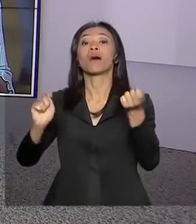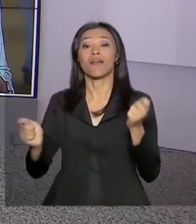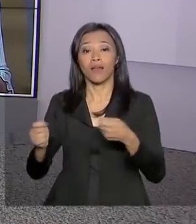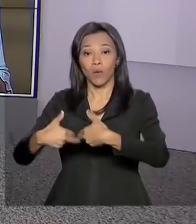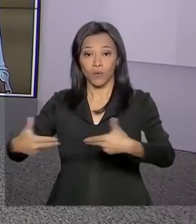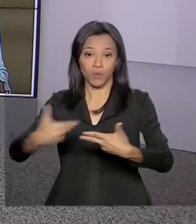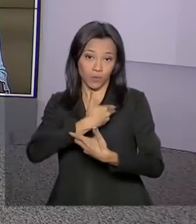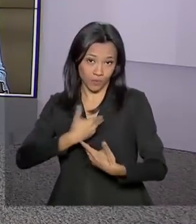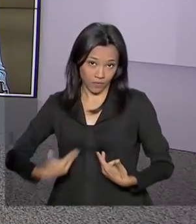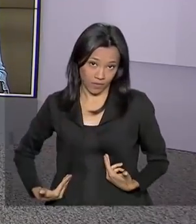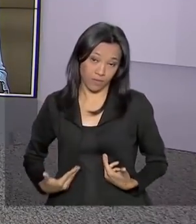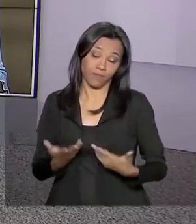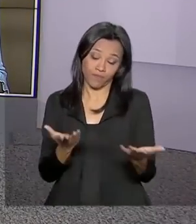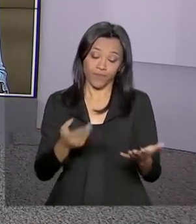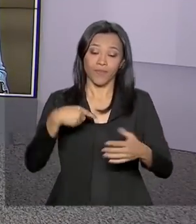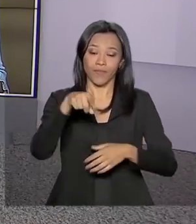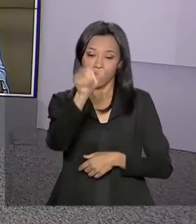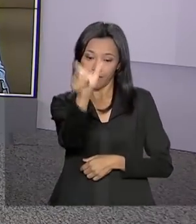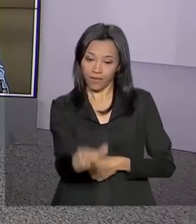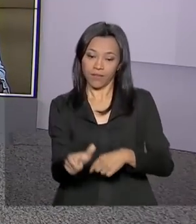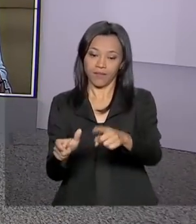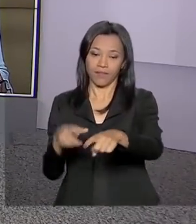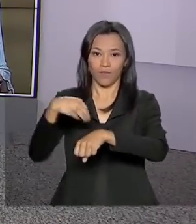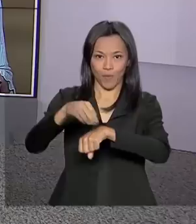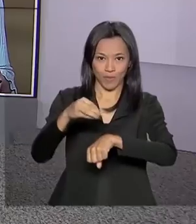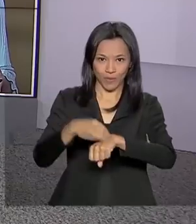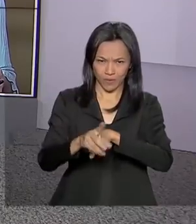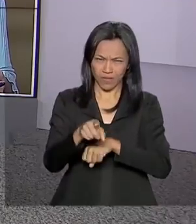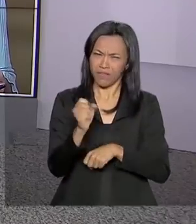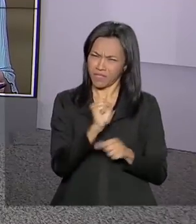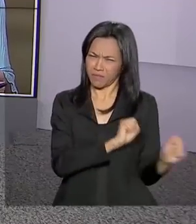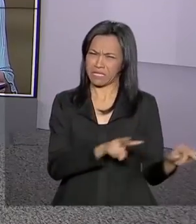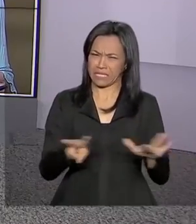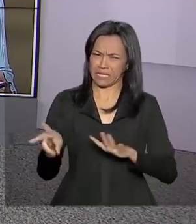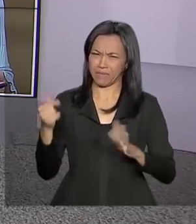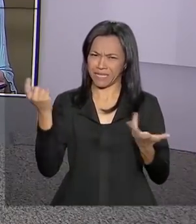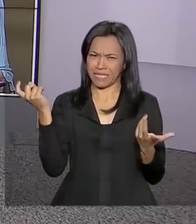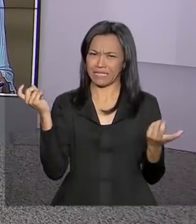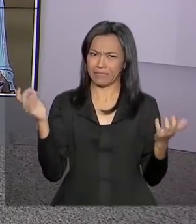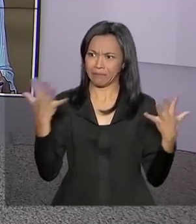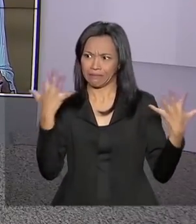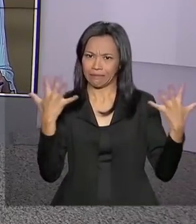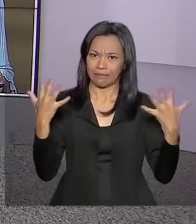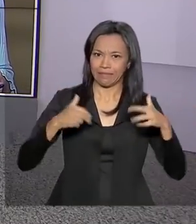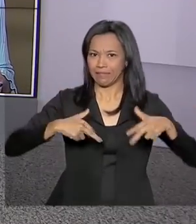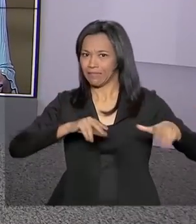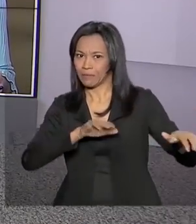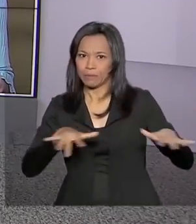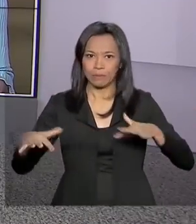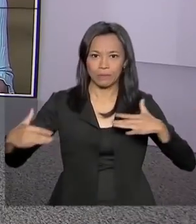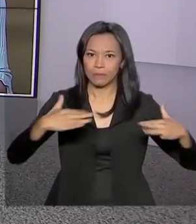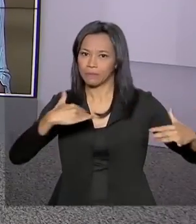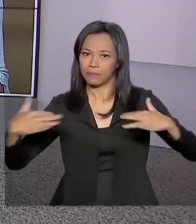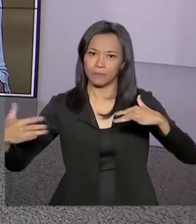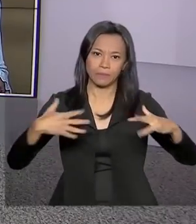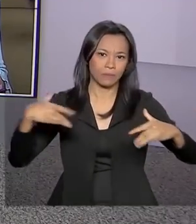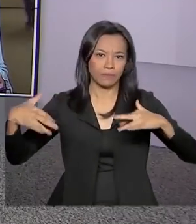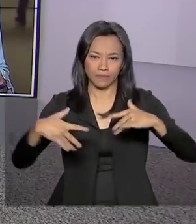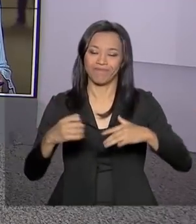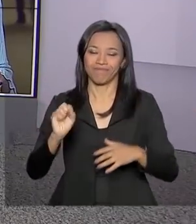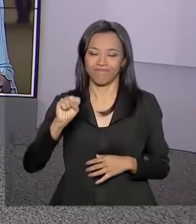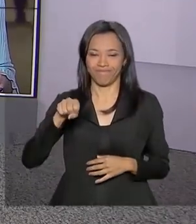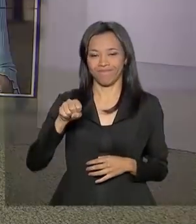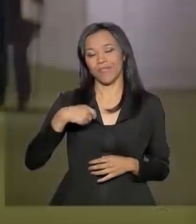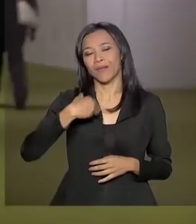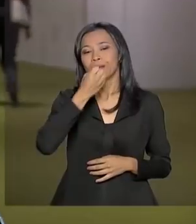a nossa repórter Selma Dias. Selma, bom dia para você. Com certeza vai ser uma semana bem movimentada aí, né? Sem dúvida, Carla. Bom dia